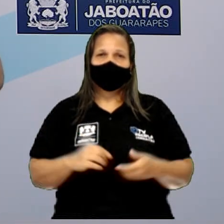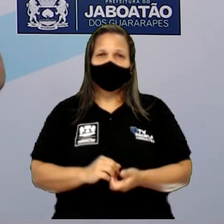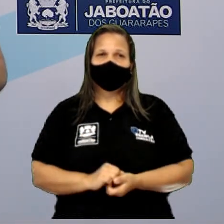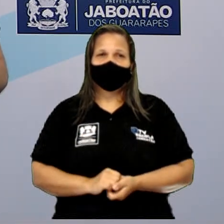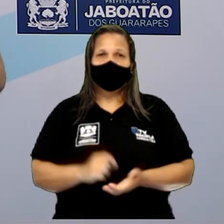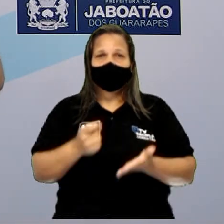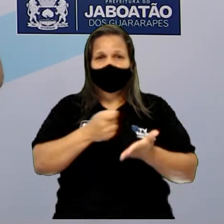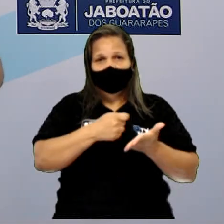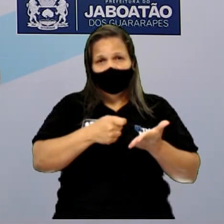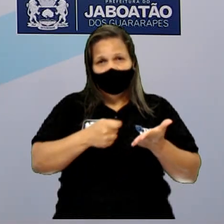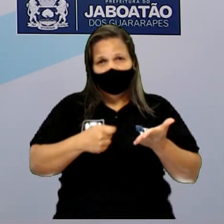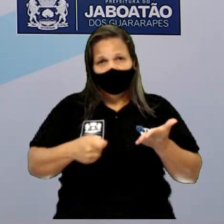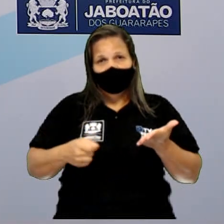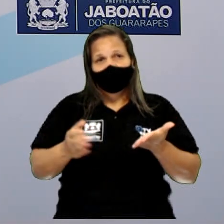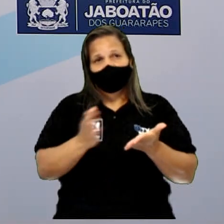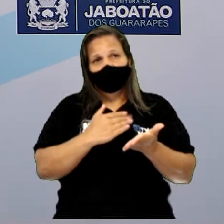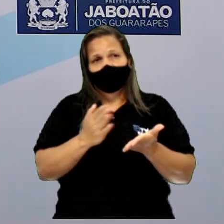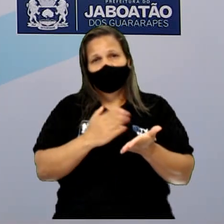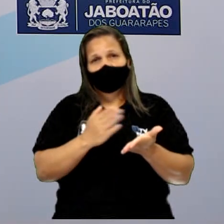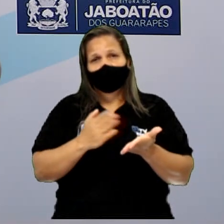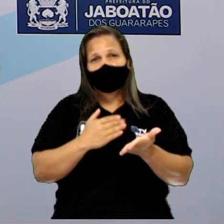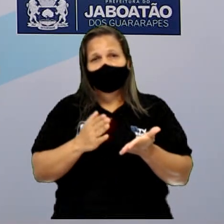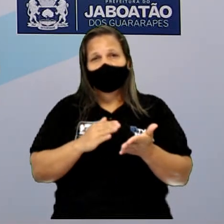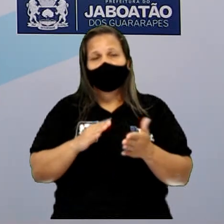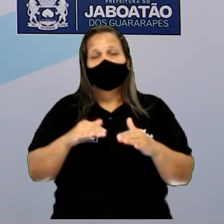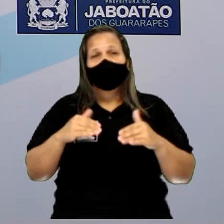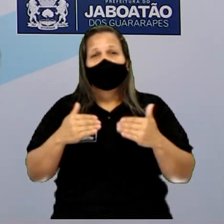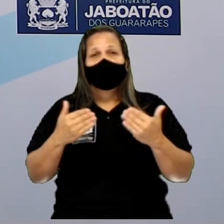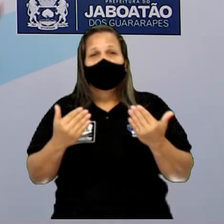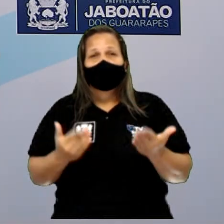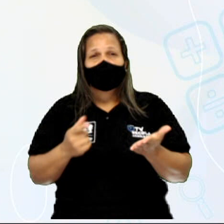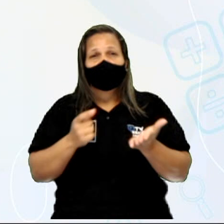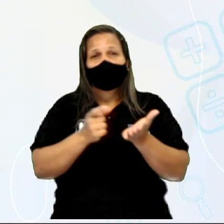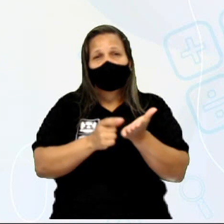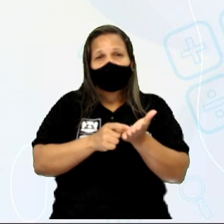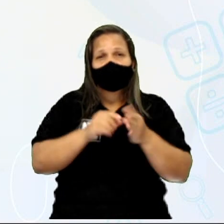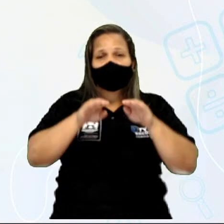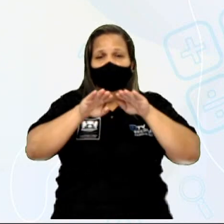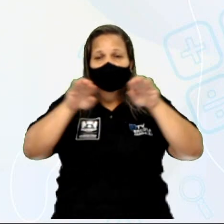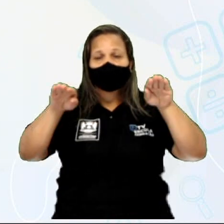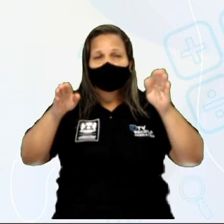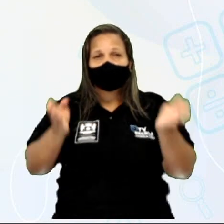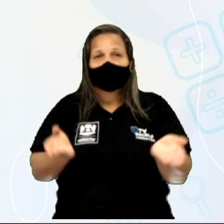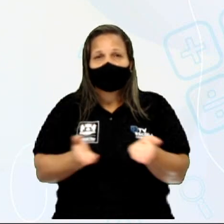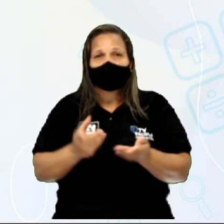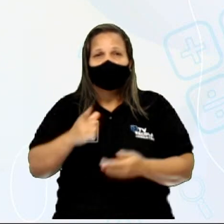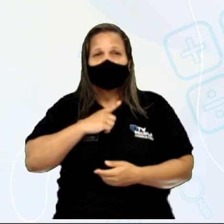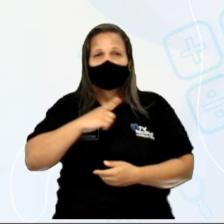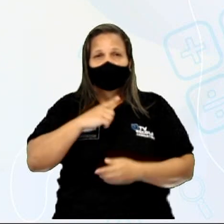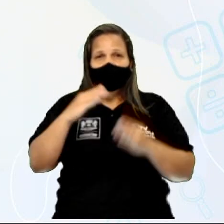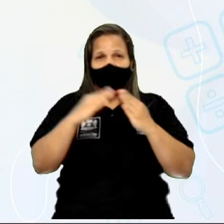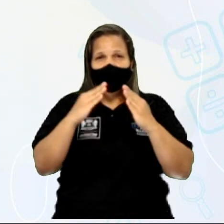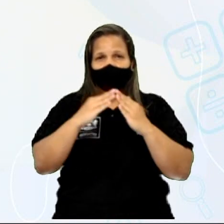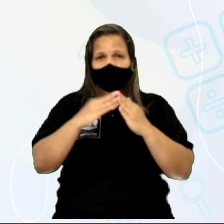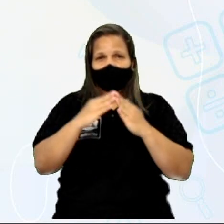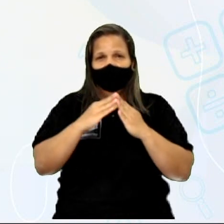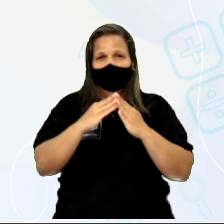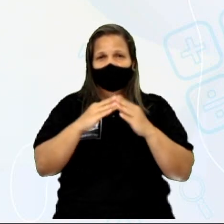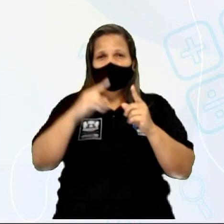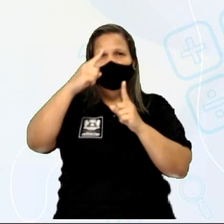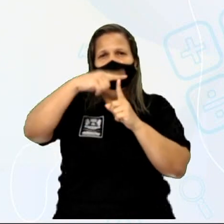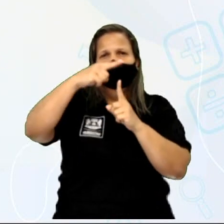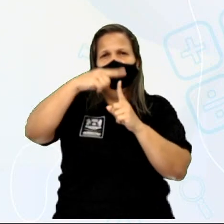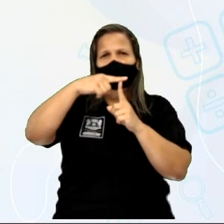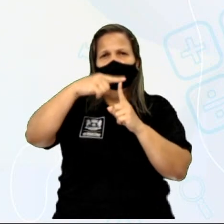Escreva em seu caderno quais são os tipos de pilhas e baterias você tem em casa. Quais são os tipos? Faça aí uma